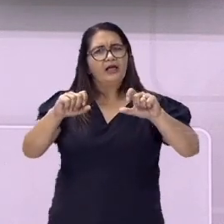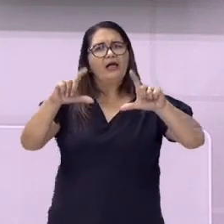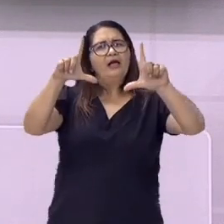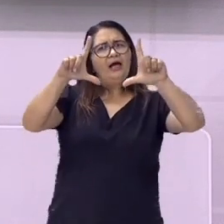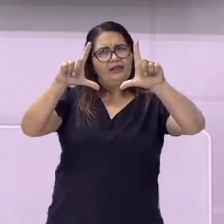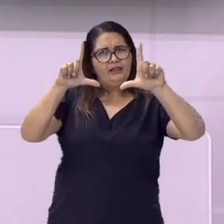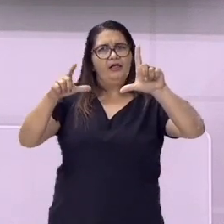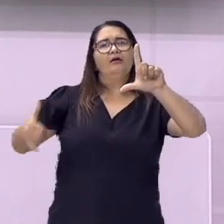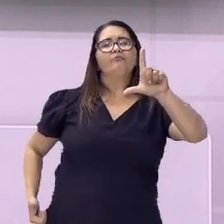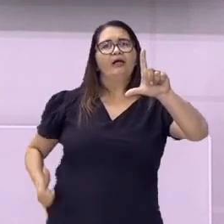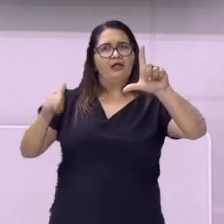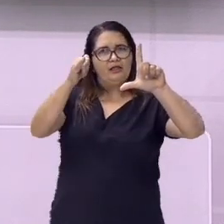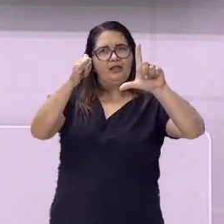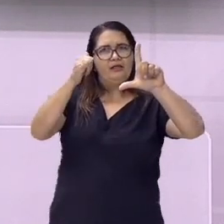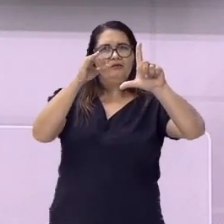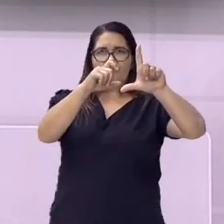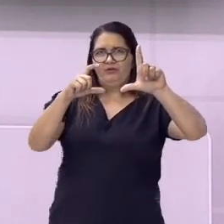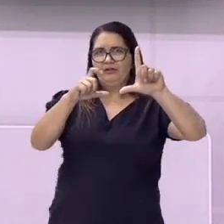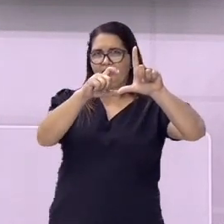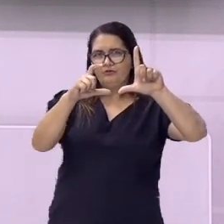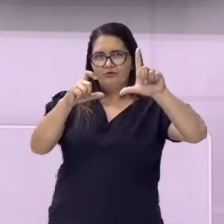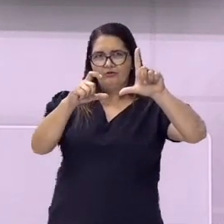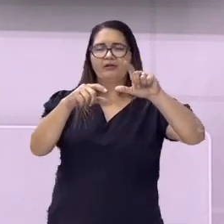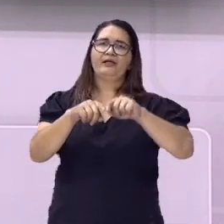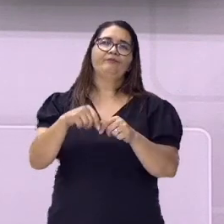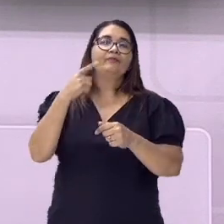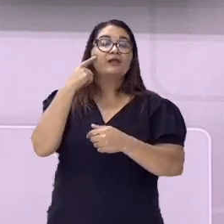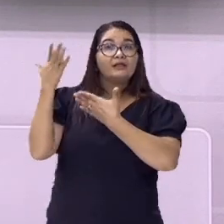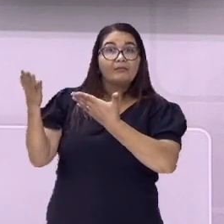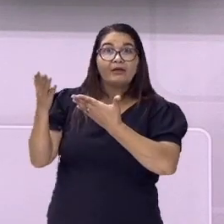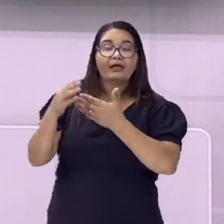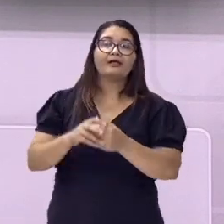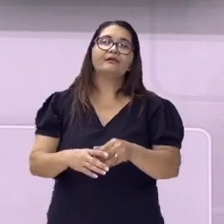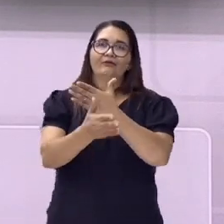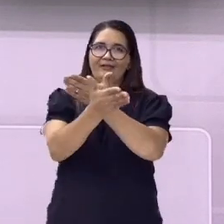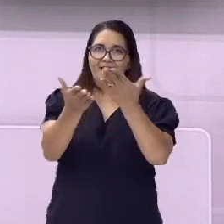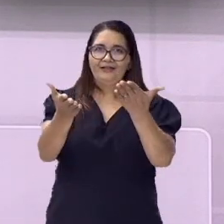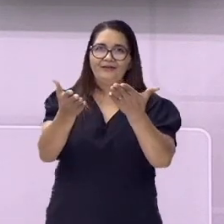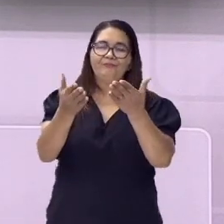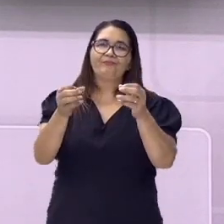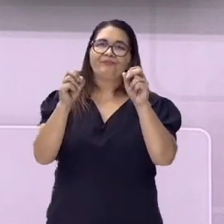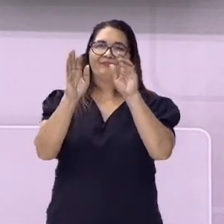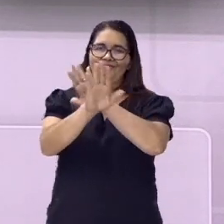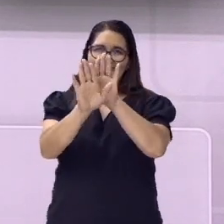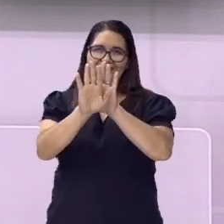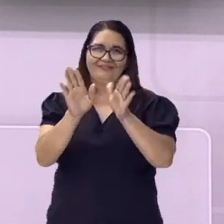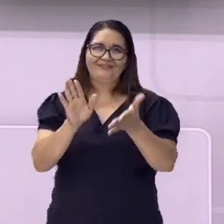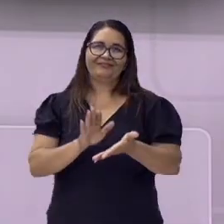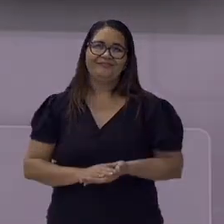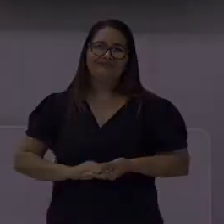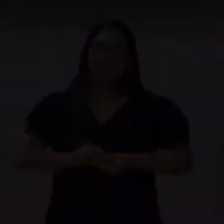tela. Siga nossas redes sociais. Acompanhe os horários e não perca nossas aulas. Até mais!